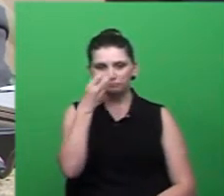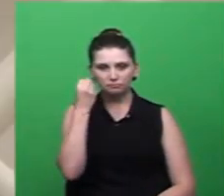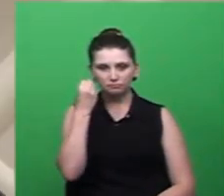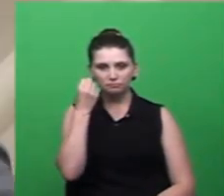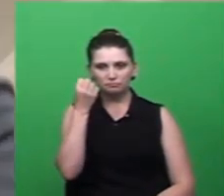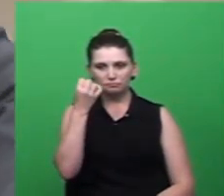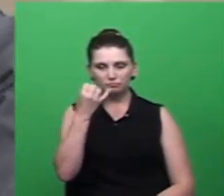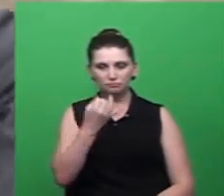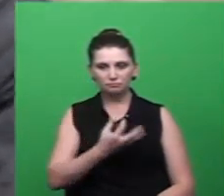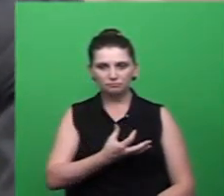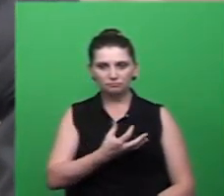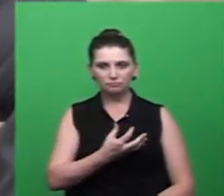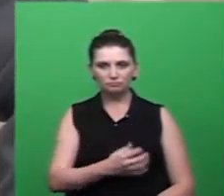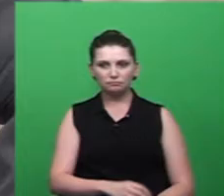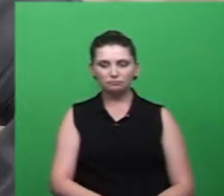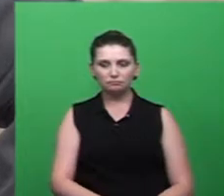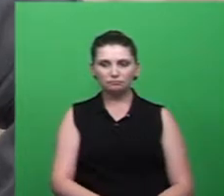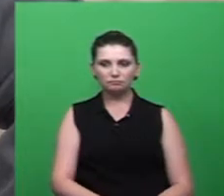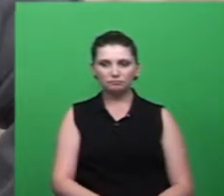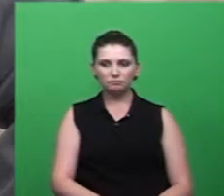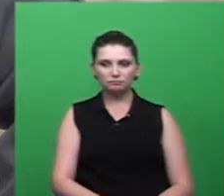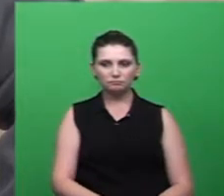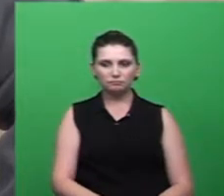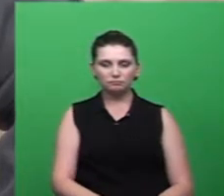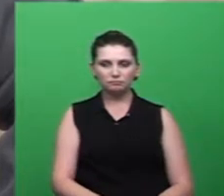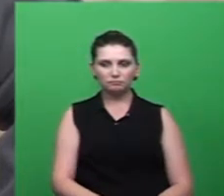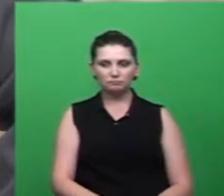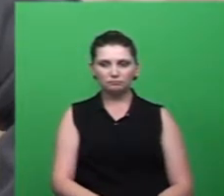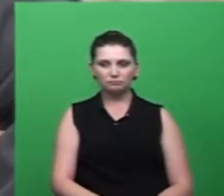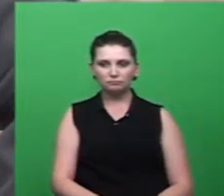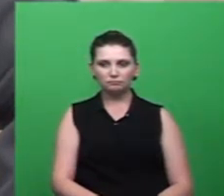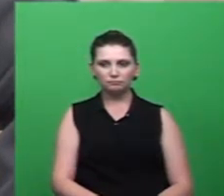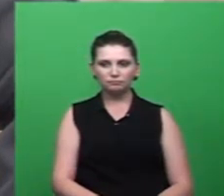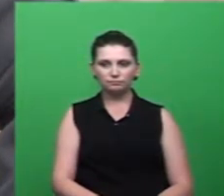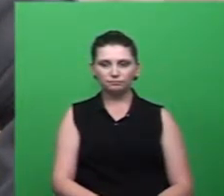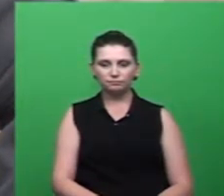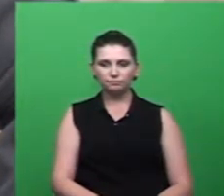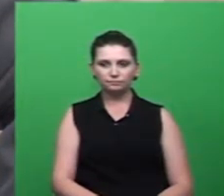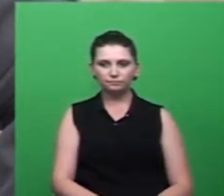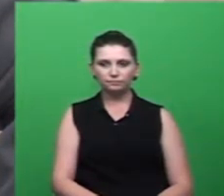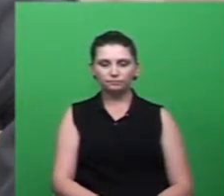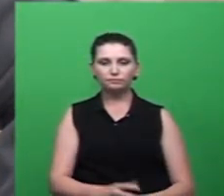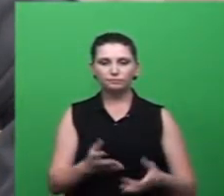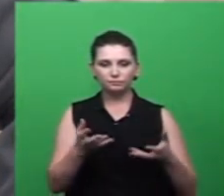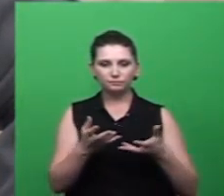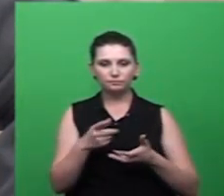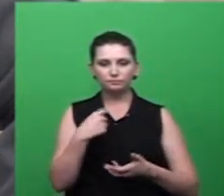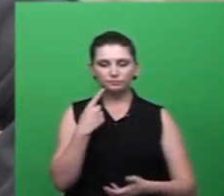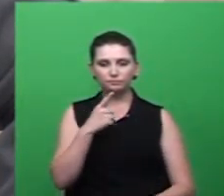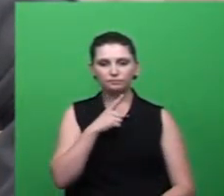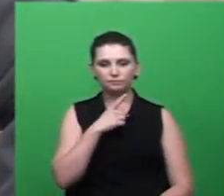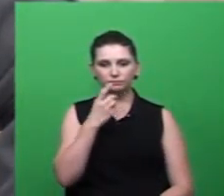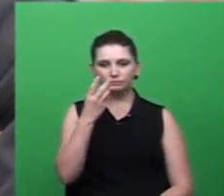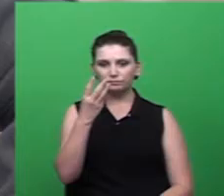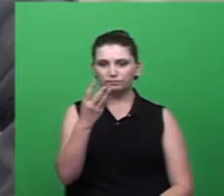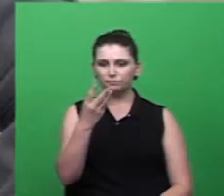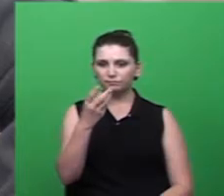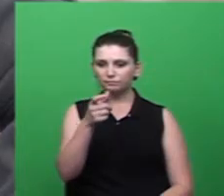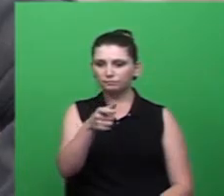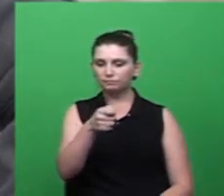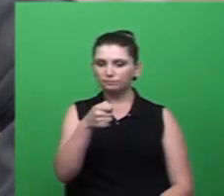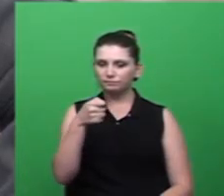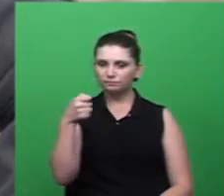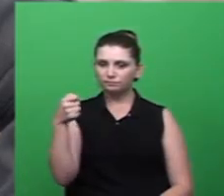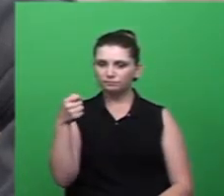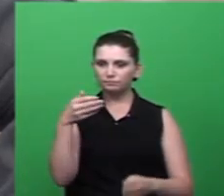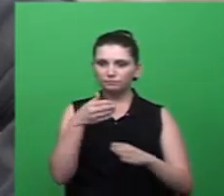minha a minha declaração hoje nós temos três portas de entrada basicamente em nível